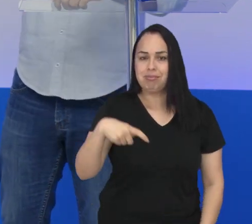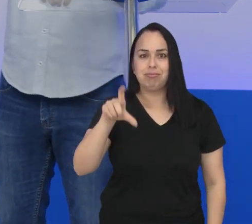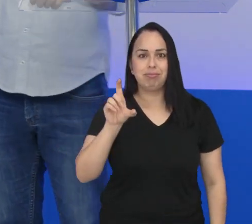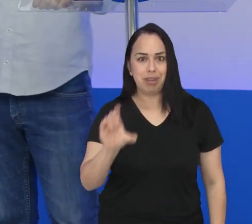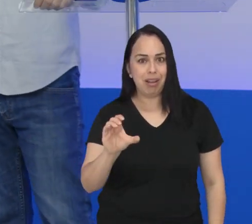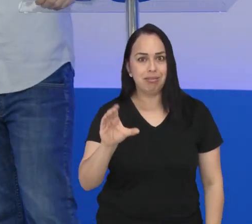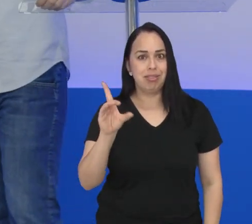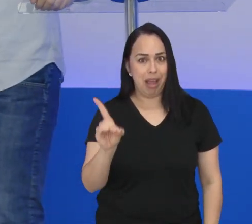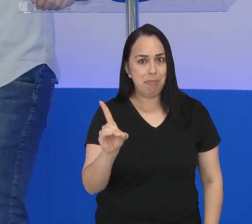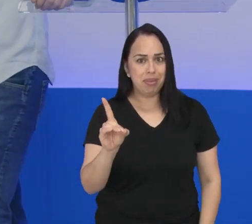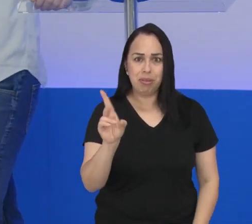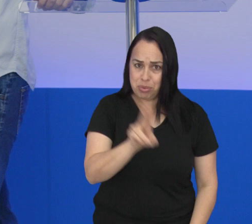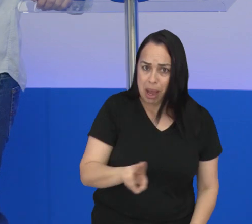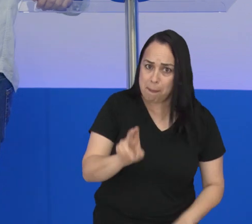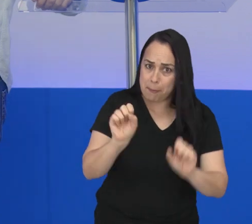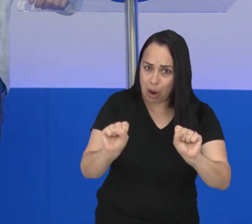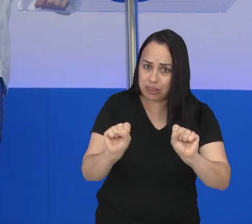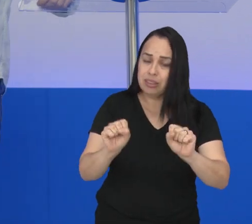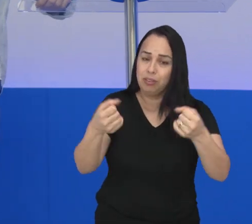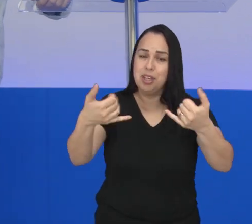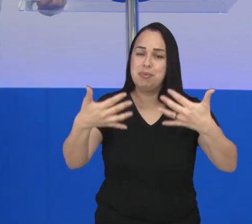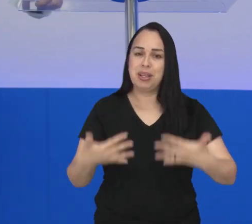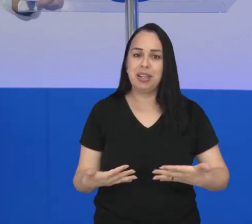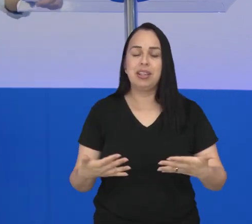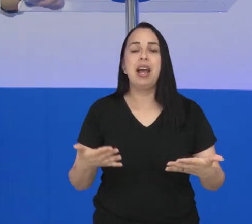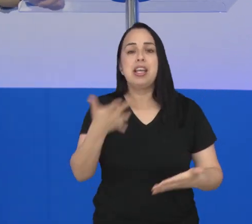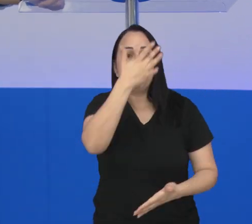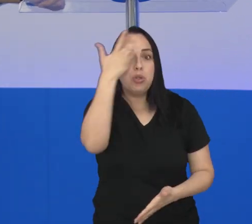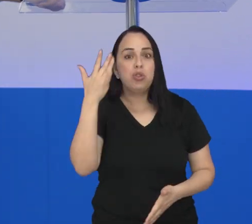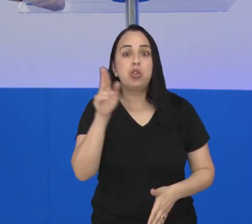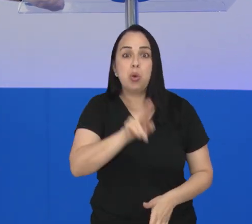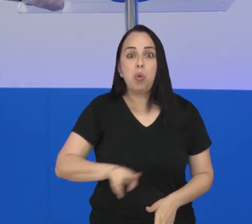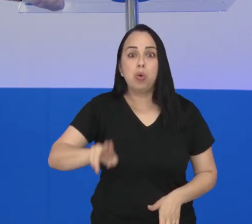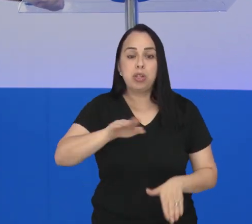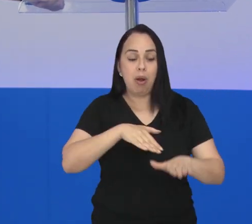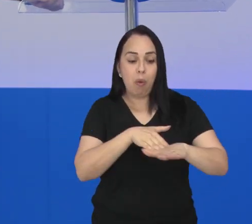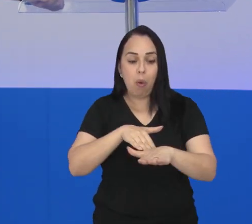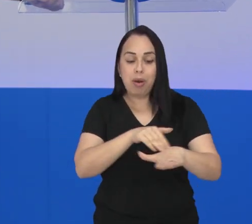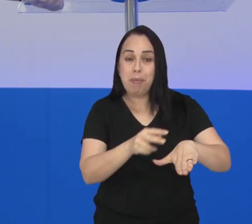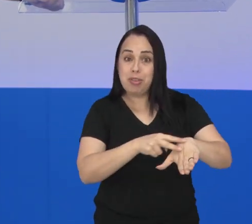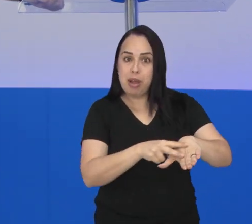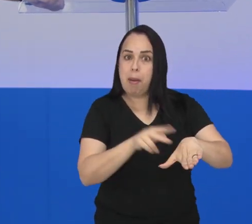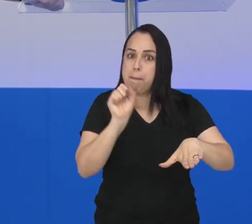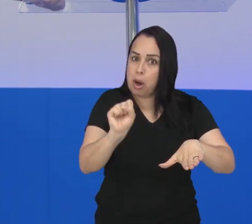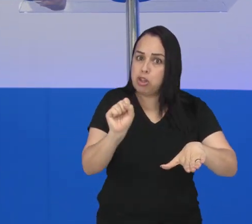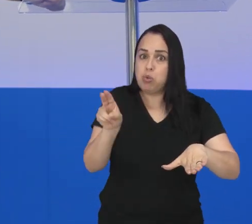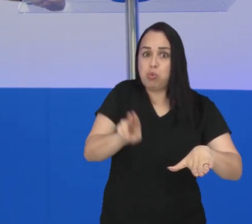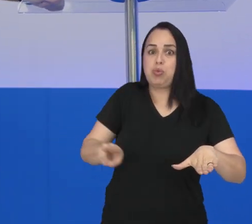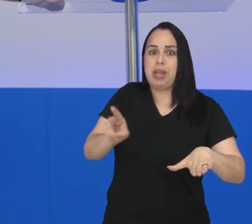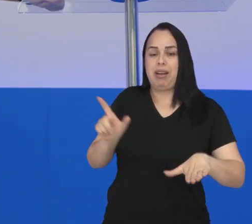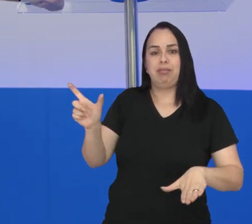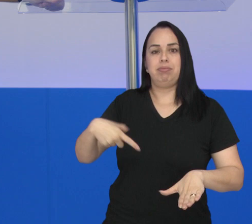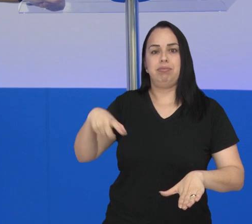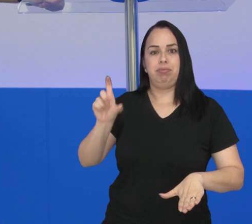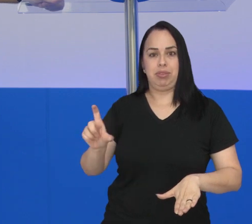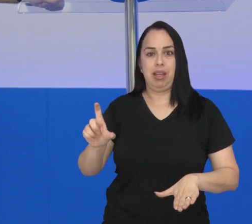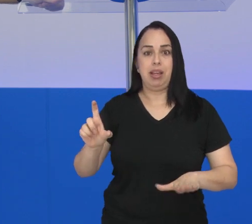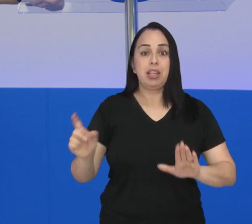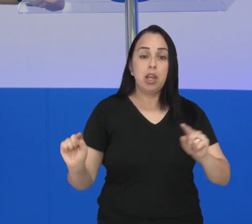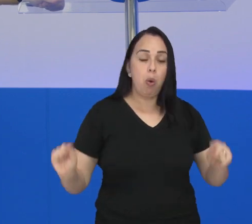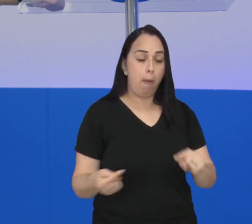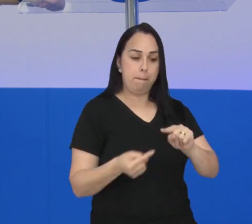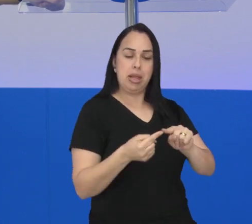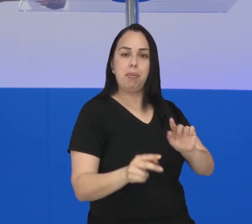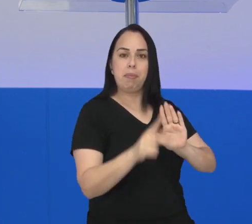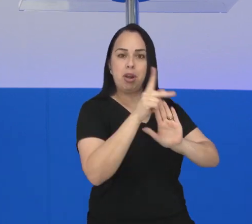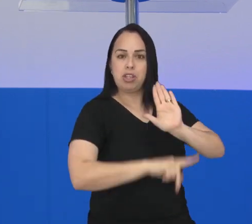É o que a gente conta. Pois é, quem usa a linha verde já pode optar por essa forma de pagamento. Uma medida que é fruto também de um